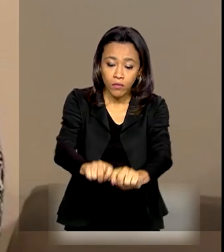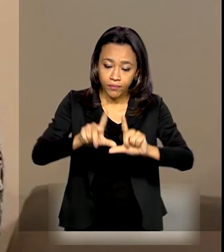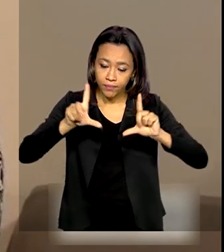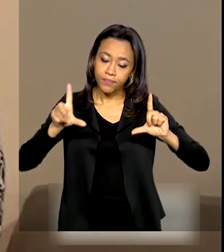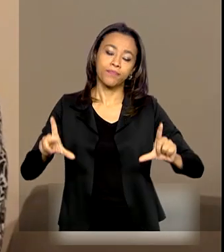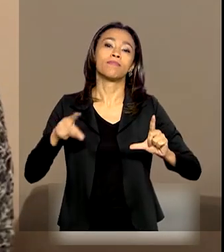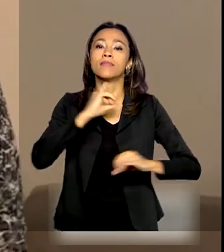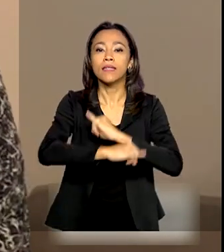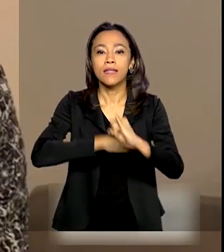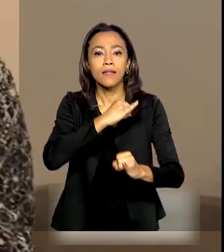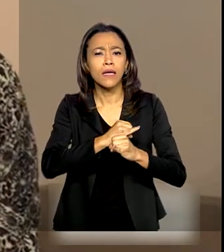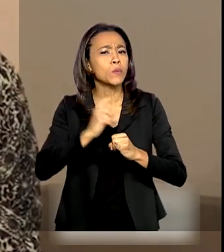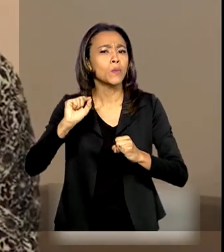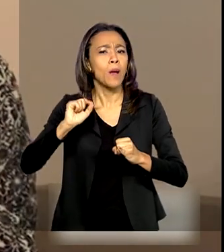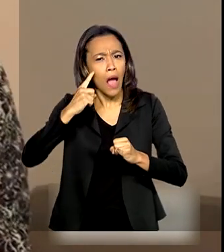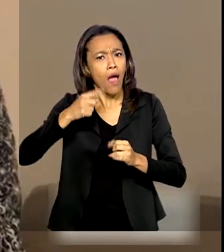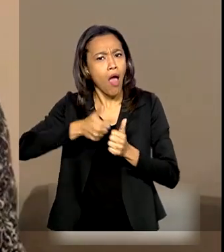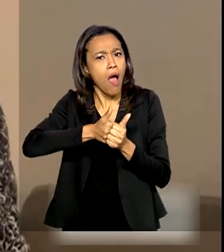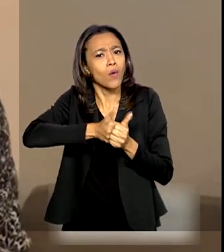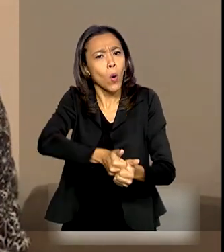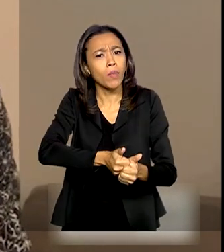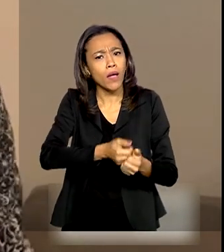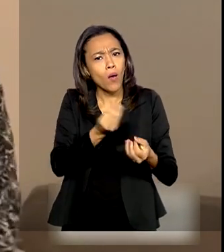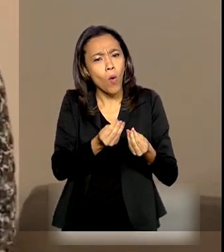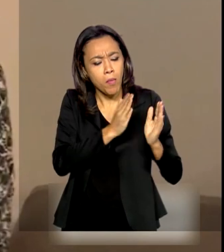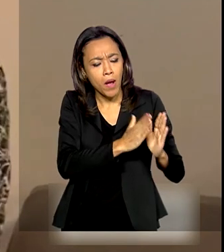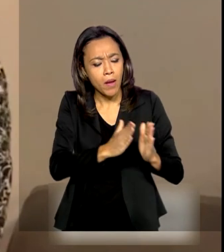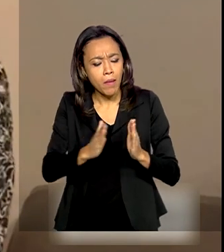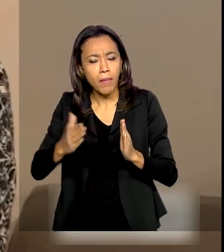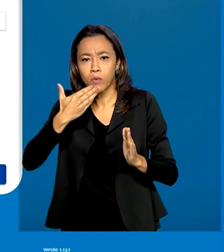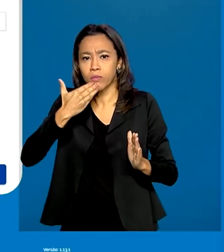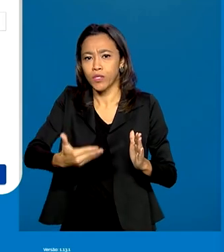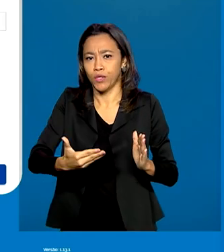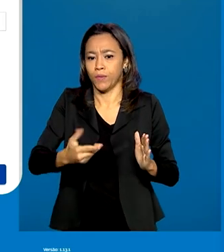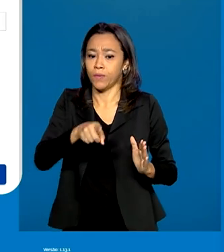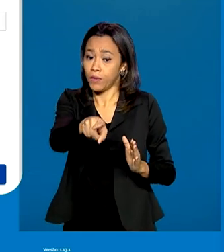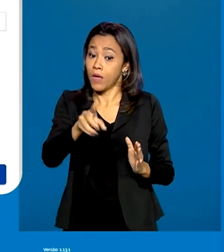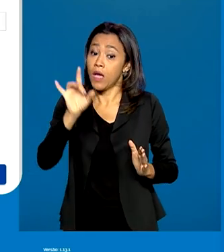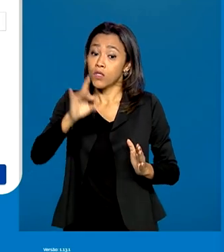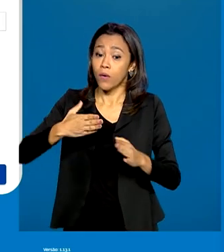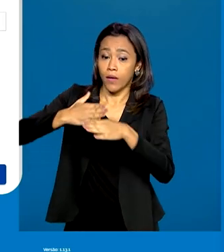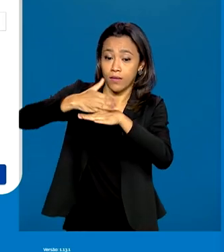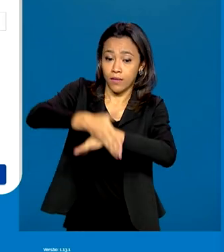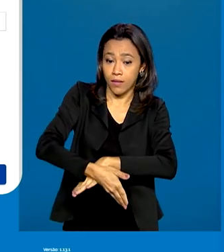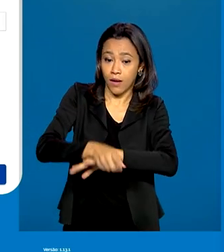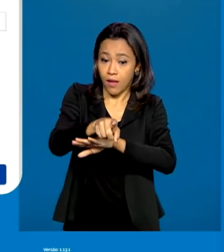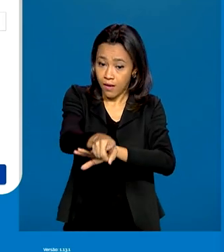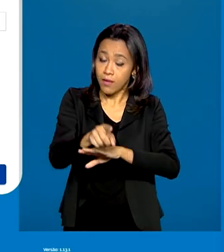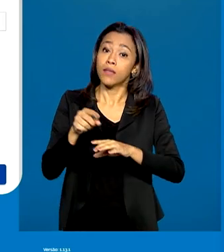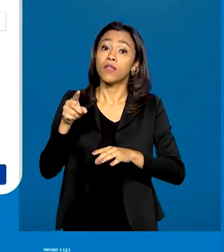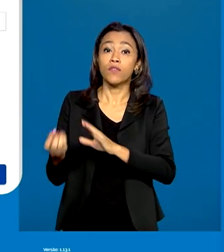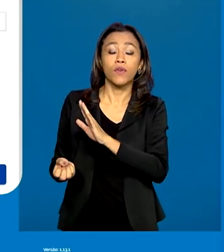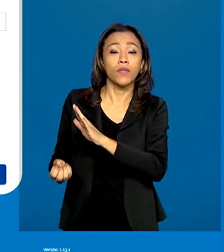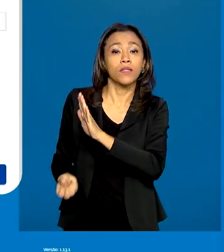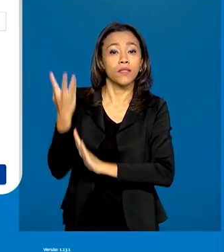internet para acompanhar o passo a passo da solicitação. Basta acessar esse portal lançado